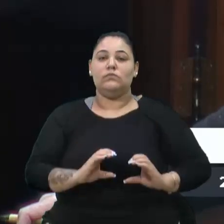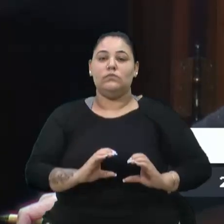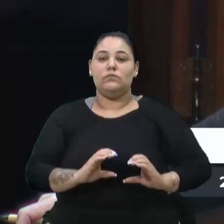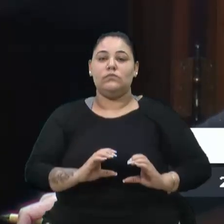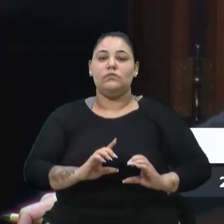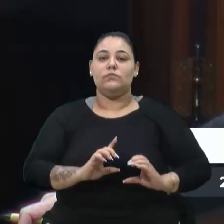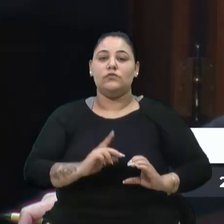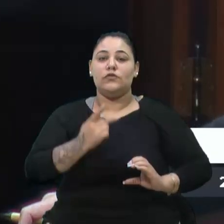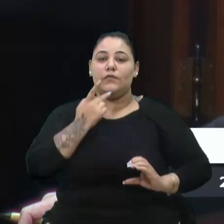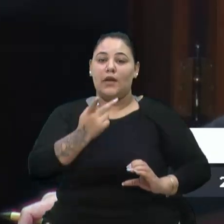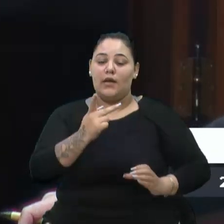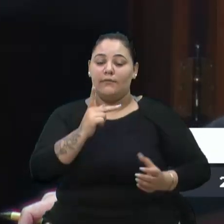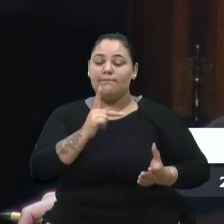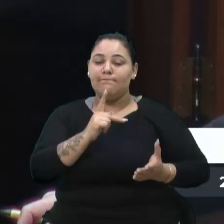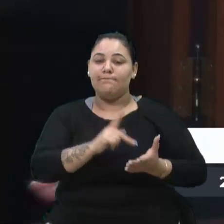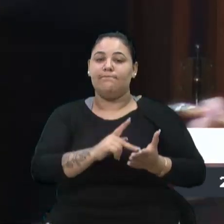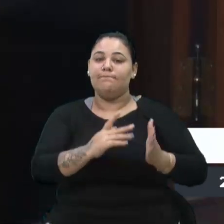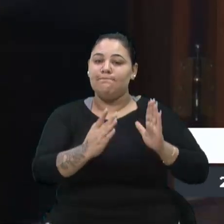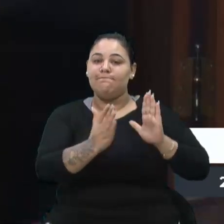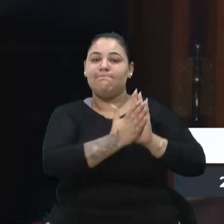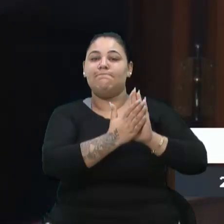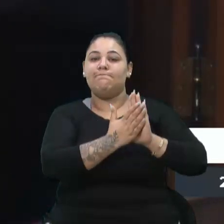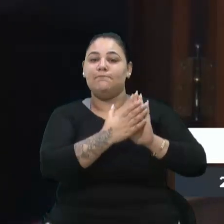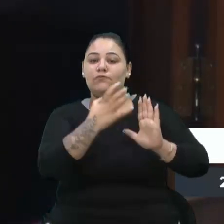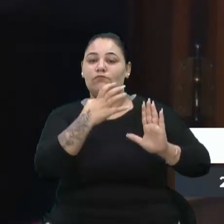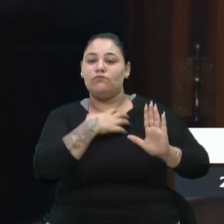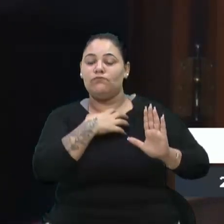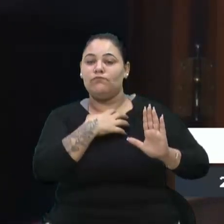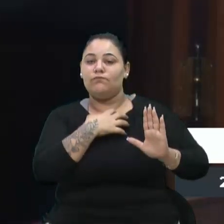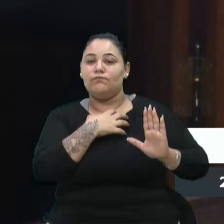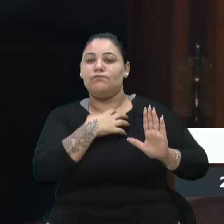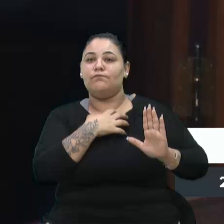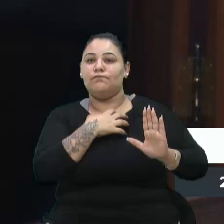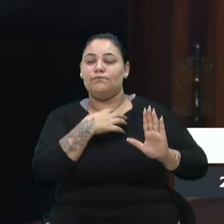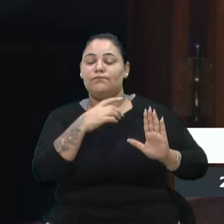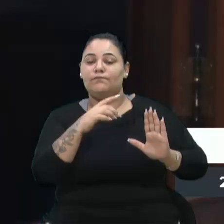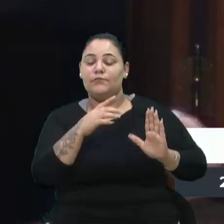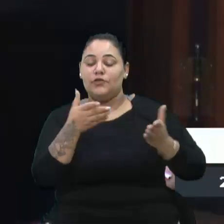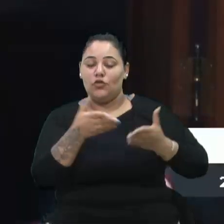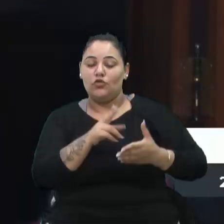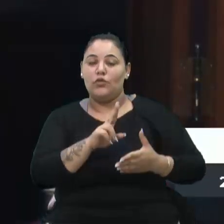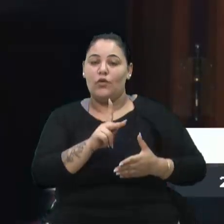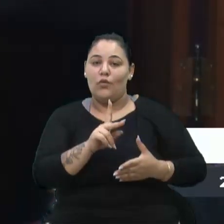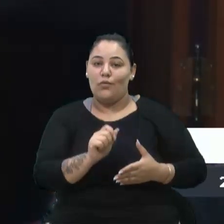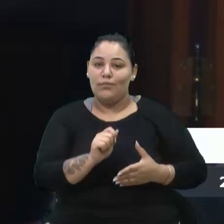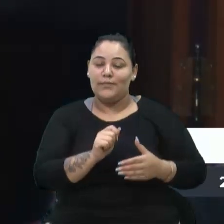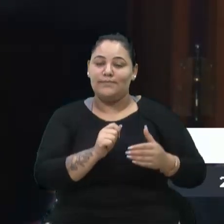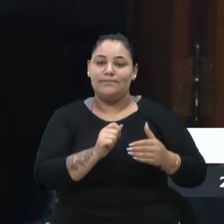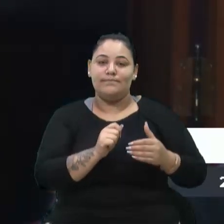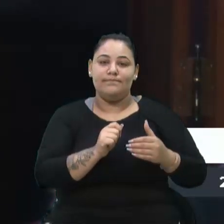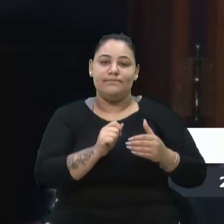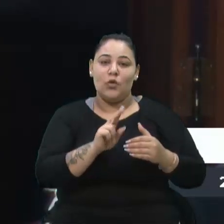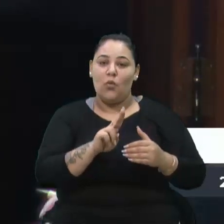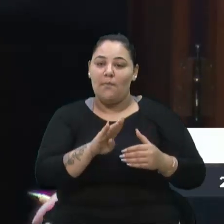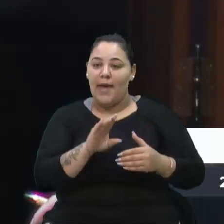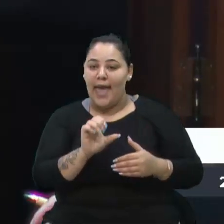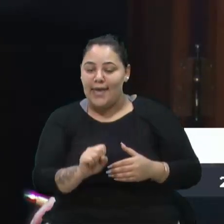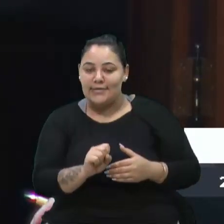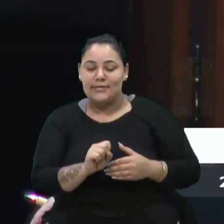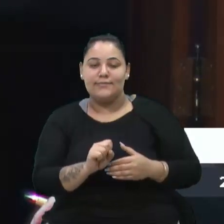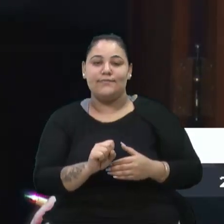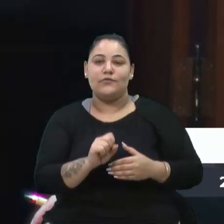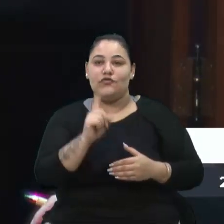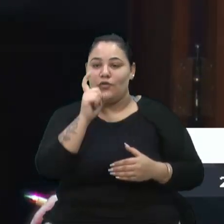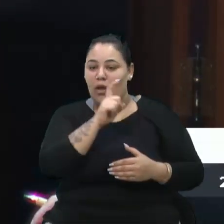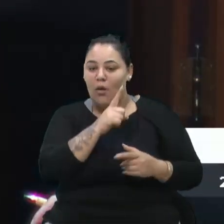da forma que se encontra. Porque daqui a pouco, se assim não fizer, parece que não está tomando posição,